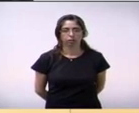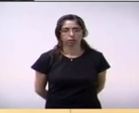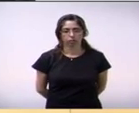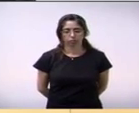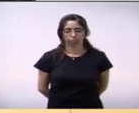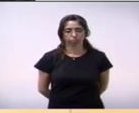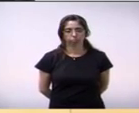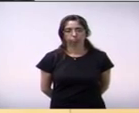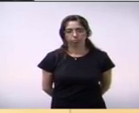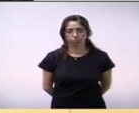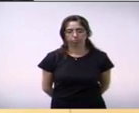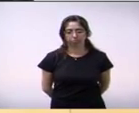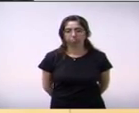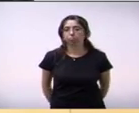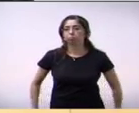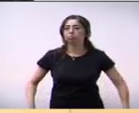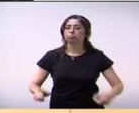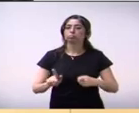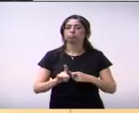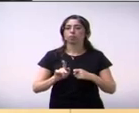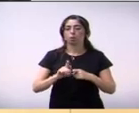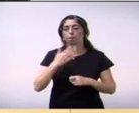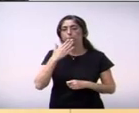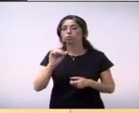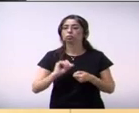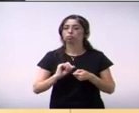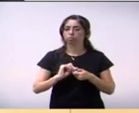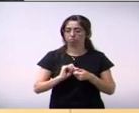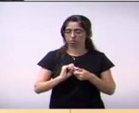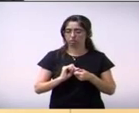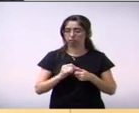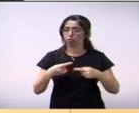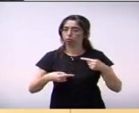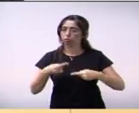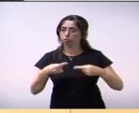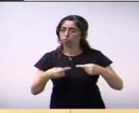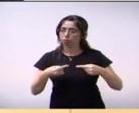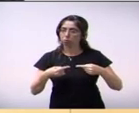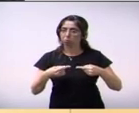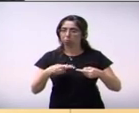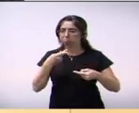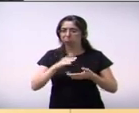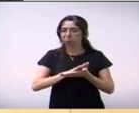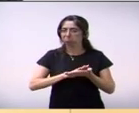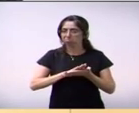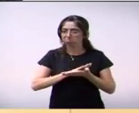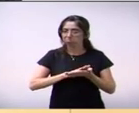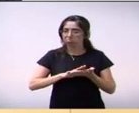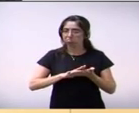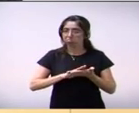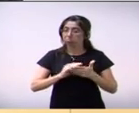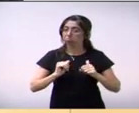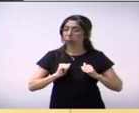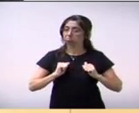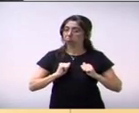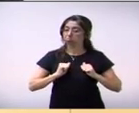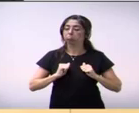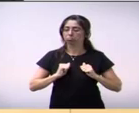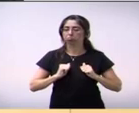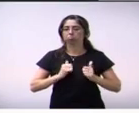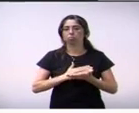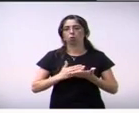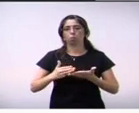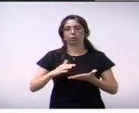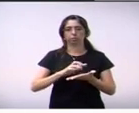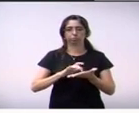O pedido do vereador doutor Gustavo Yatecola está em discussão. Ninguém querendo fazer uso da palavra, está em